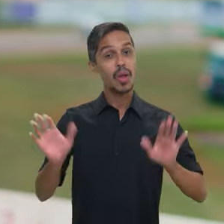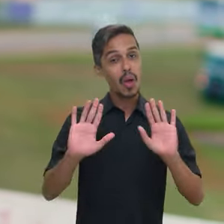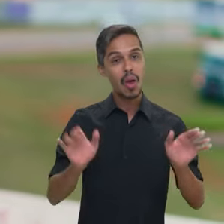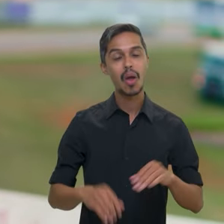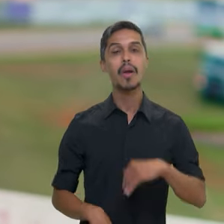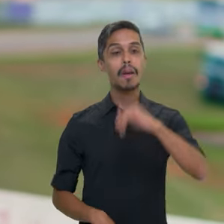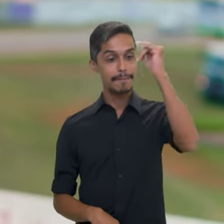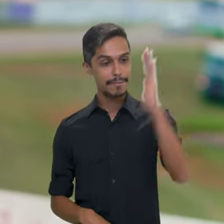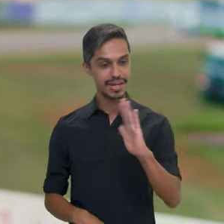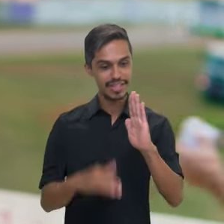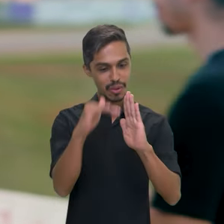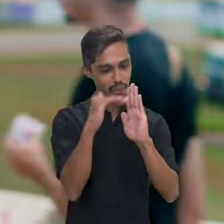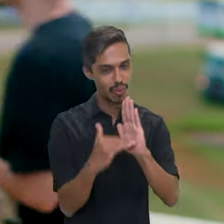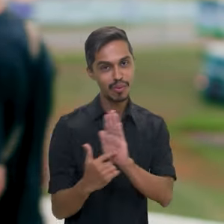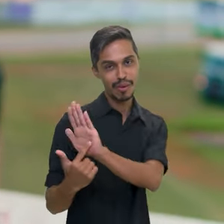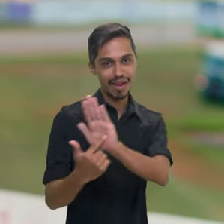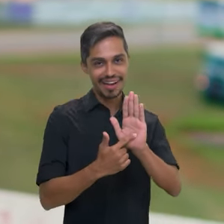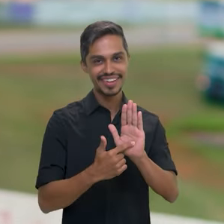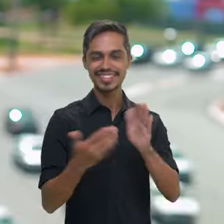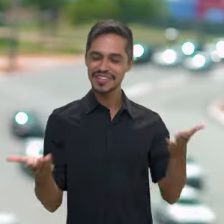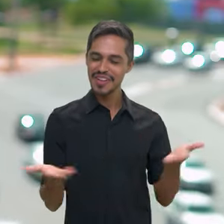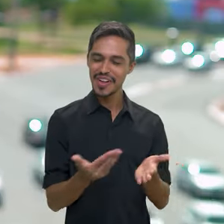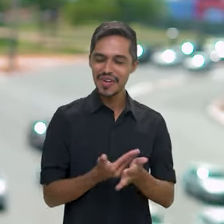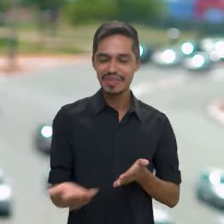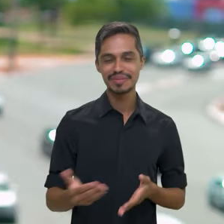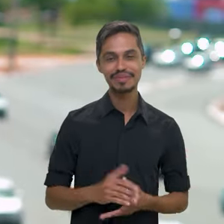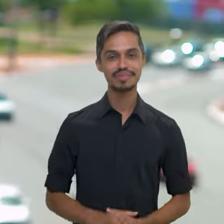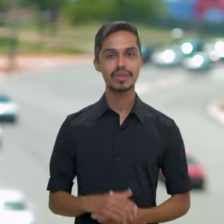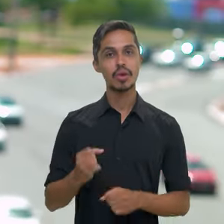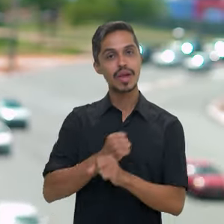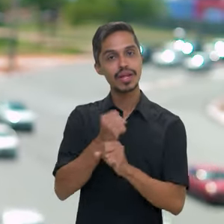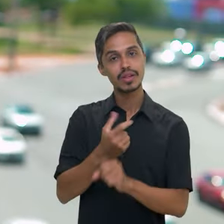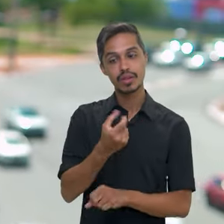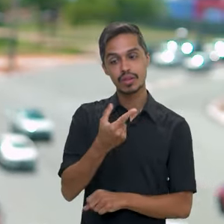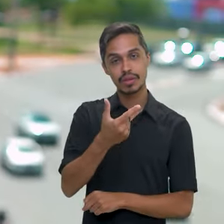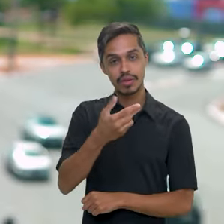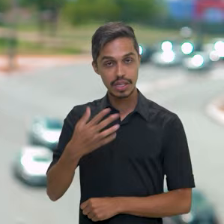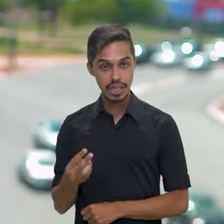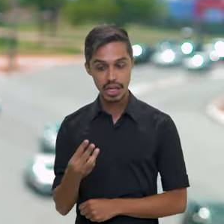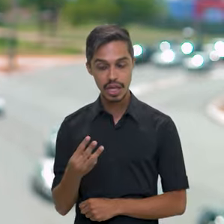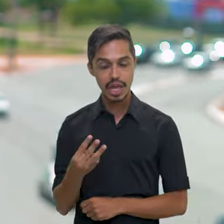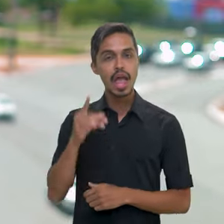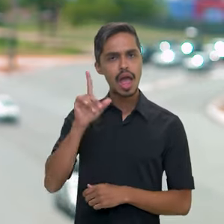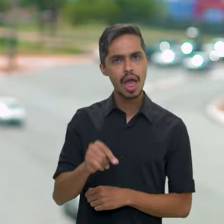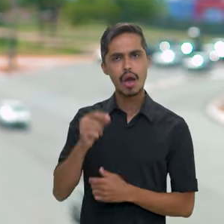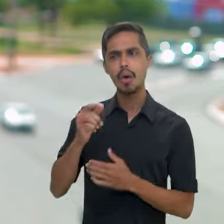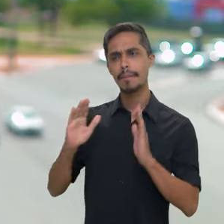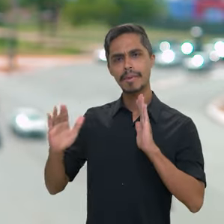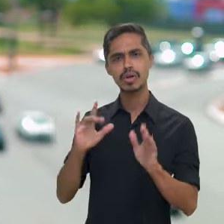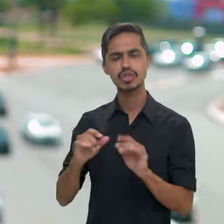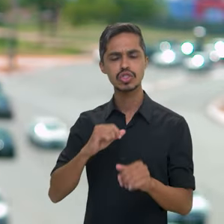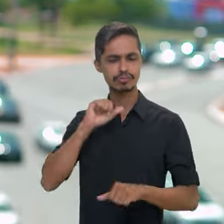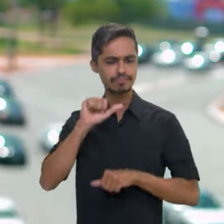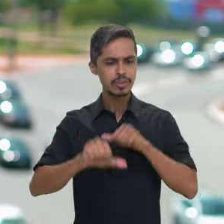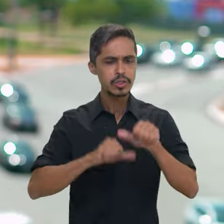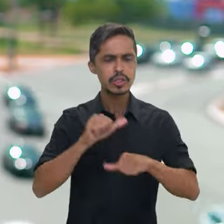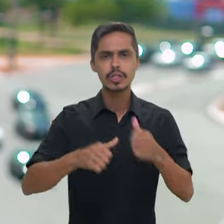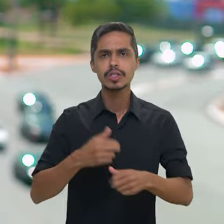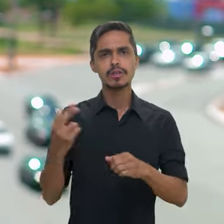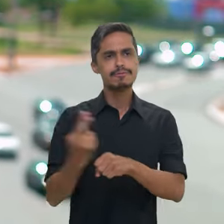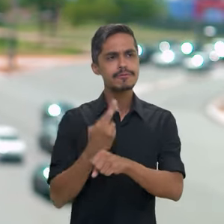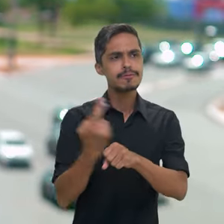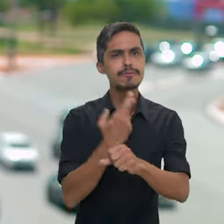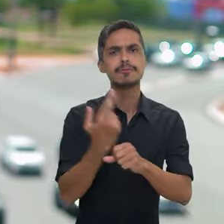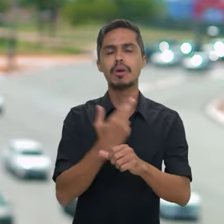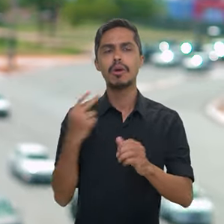Olá, o Brasil em Pauta está no ar! O ano de 2023 vai ser lembrado como um período de renovação e